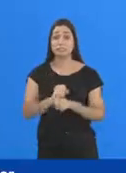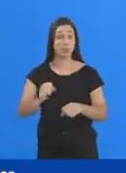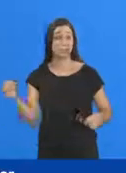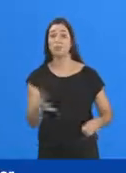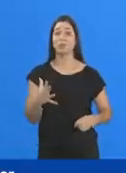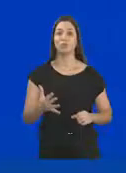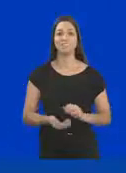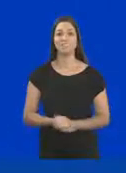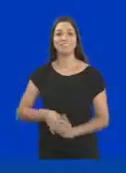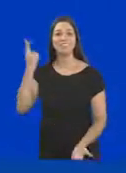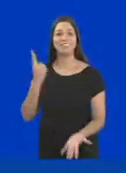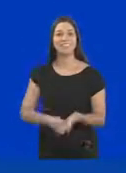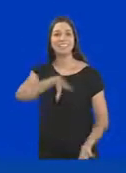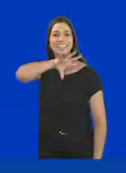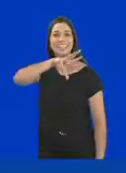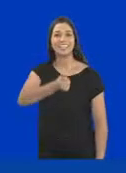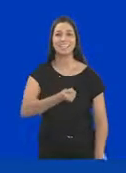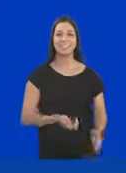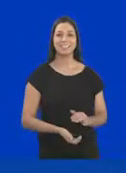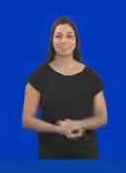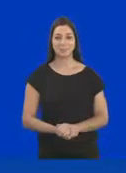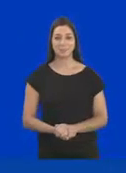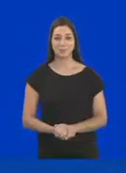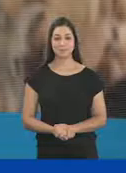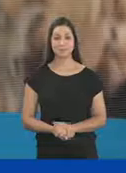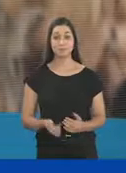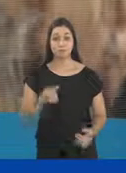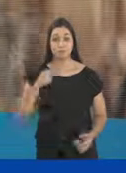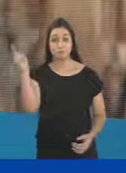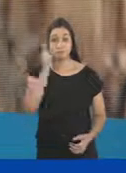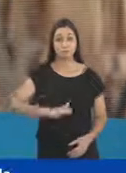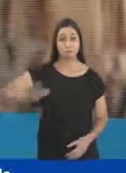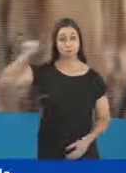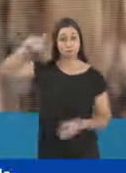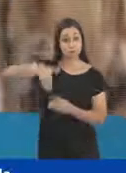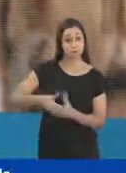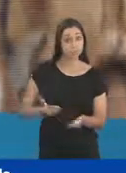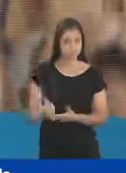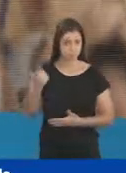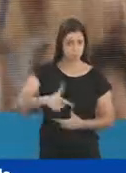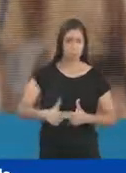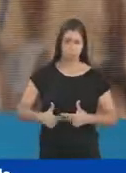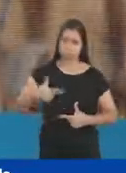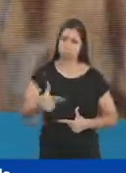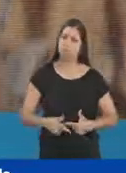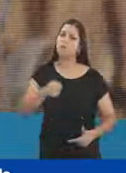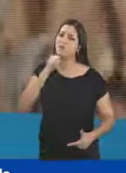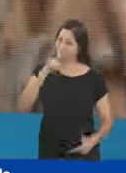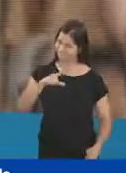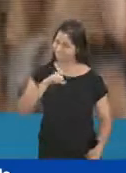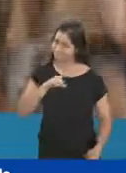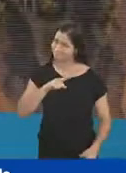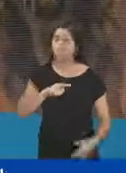inovador. Compromisso do Leão Se eu for reeleito, nós temos muitos desafios pela frente